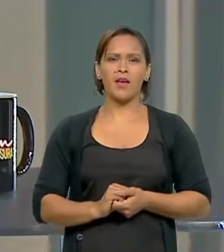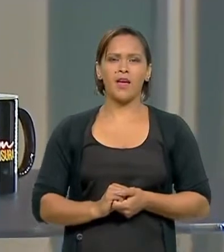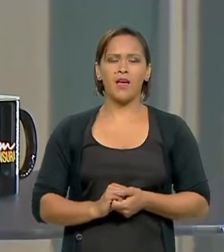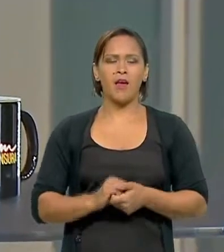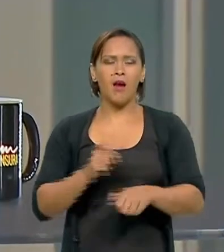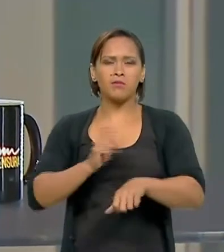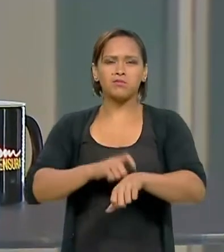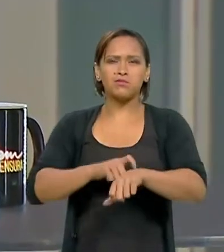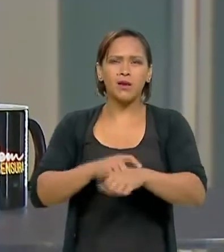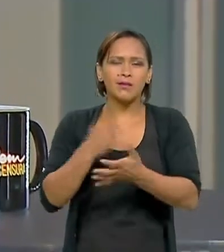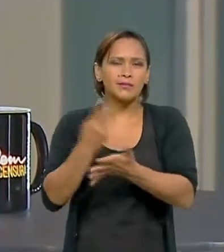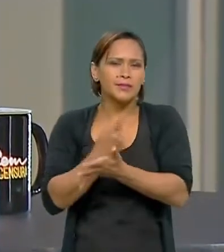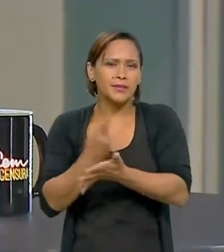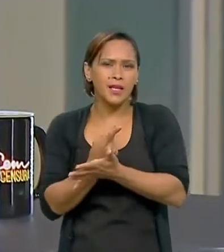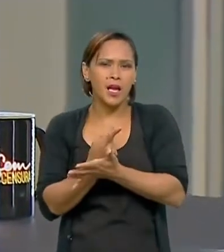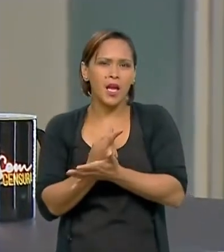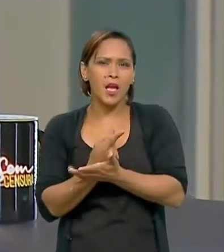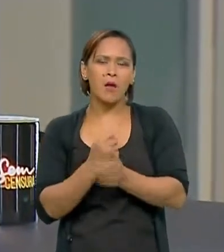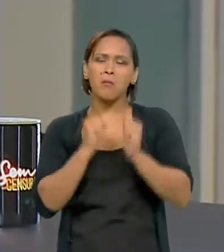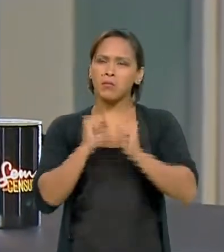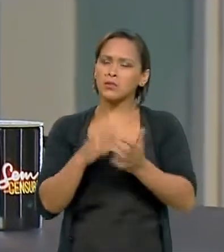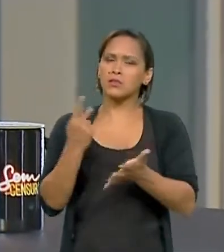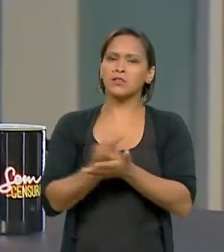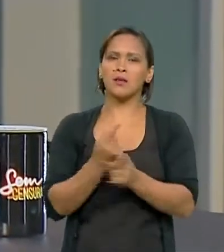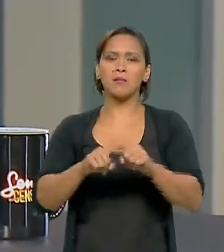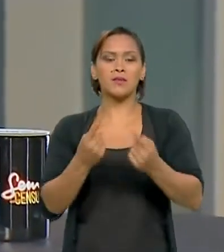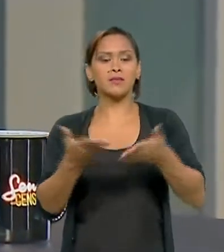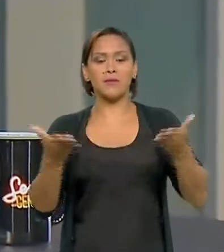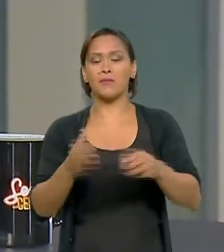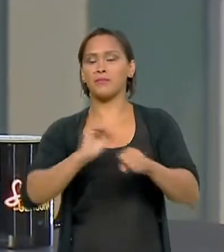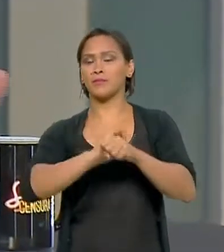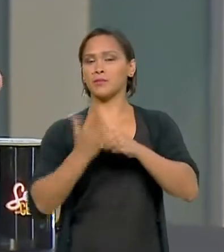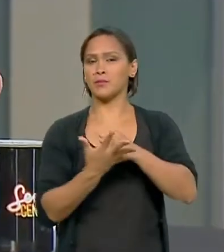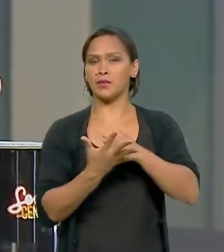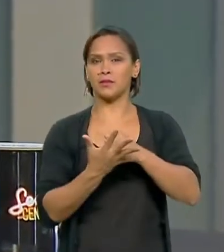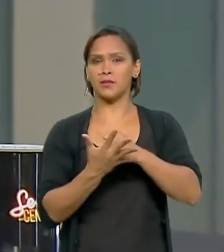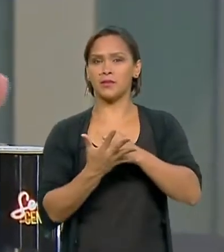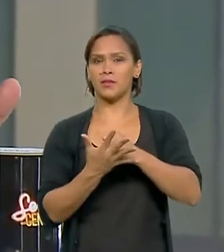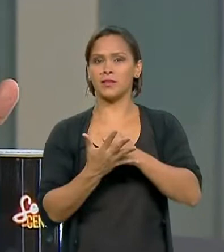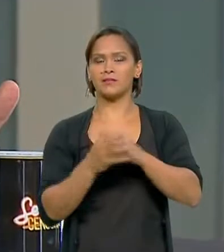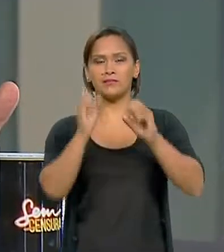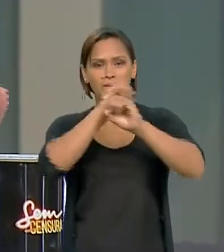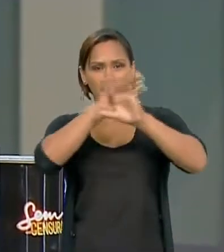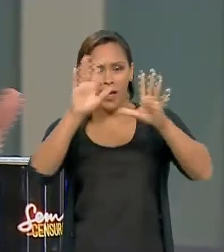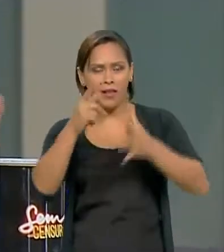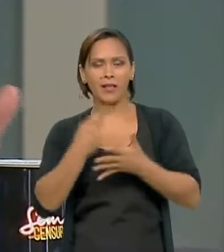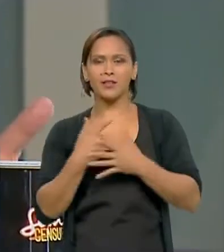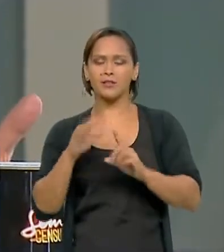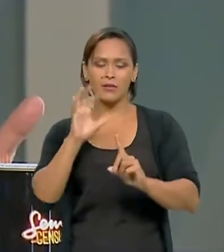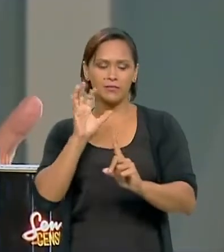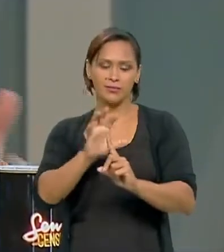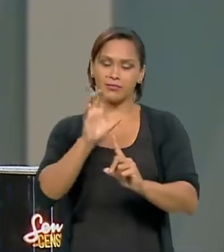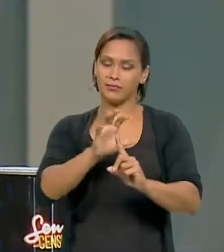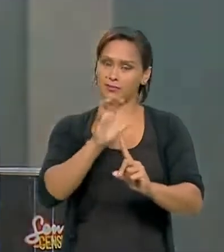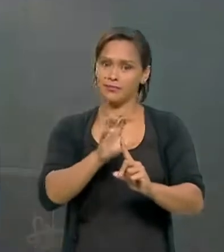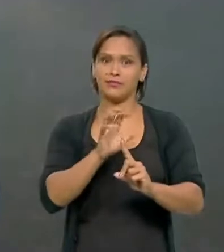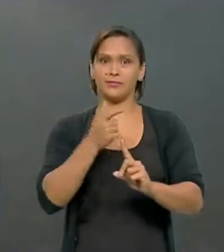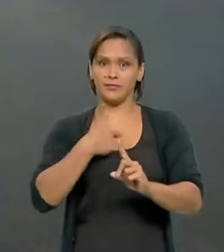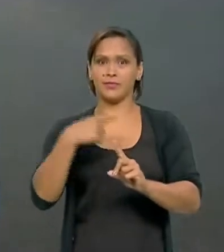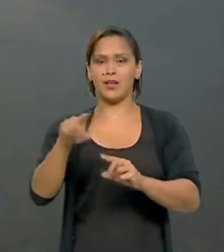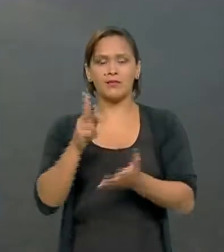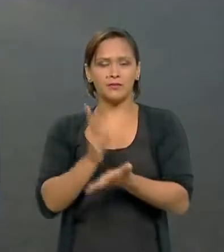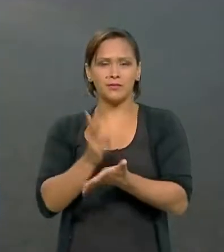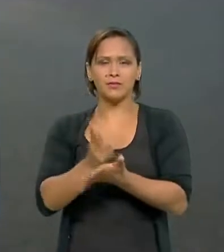acontecer, mas não agora, que nós estamos em plena pandemia. E lógico que isso vai abalar seriamente a